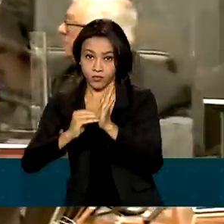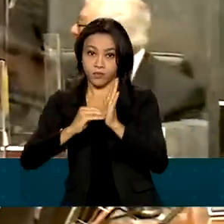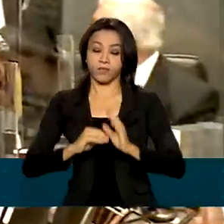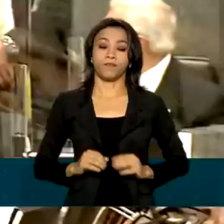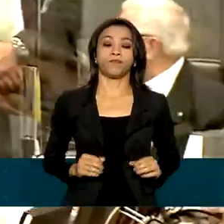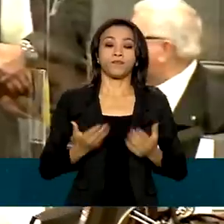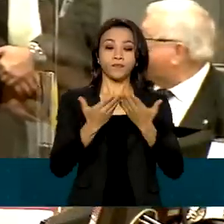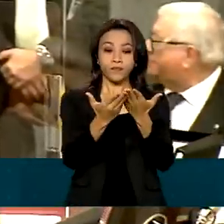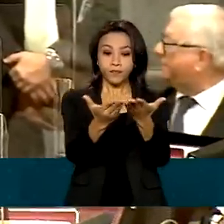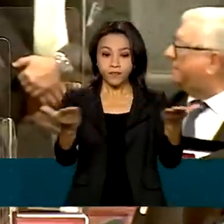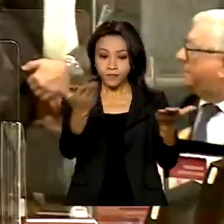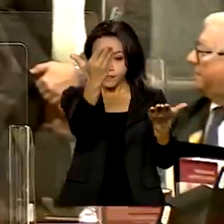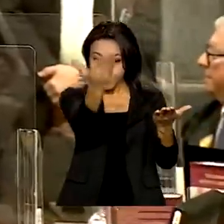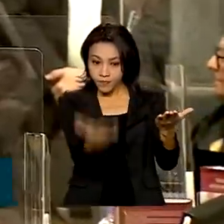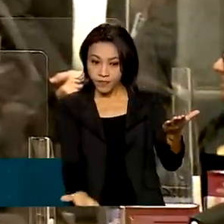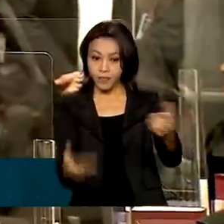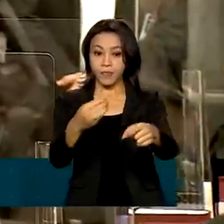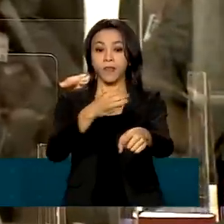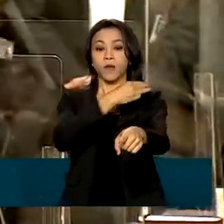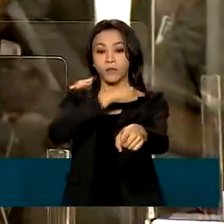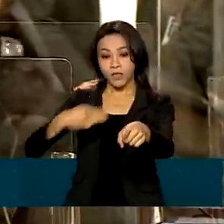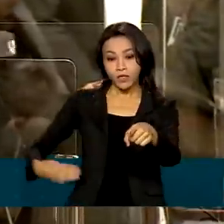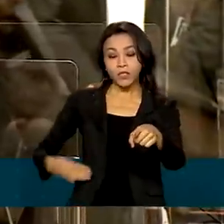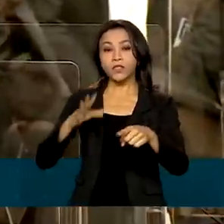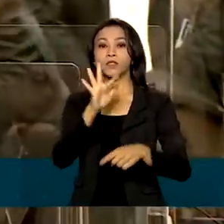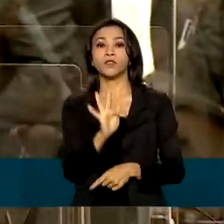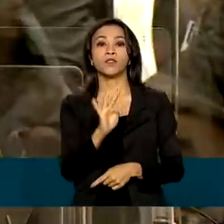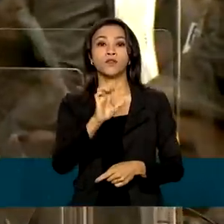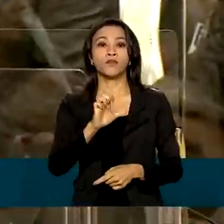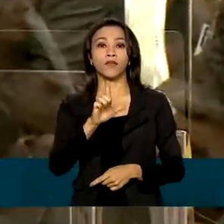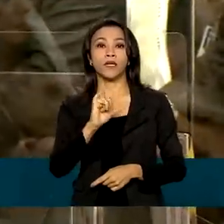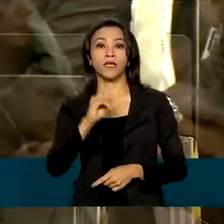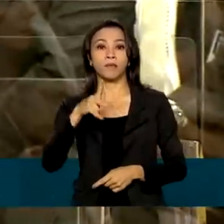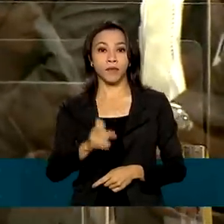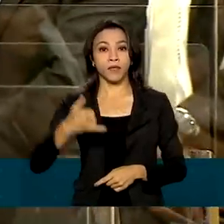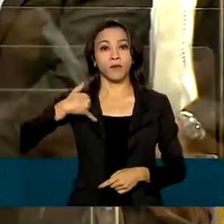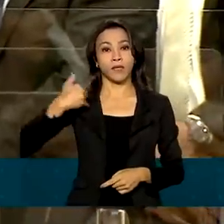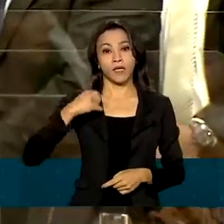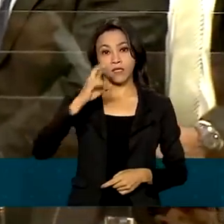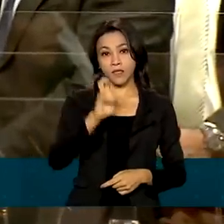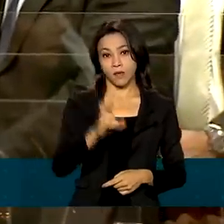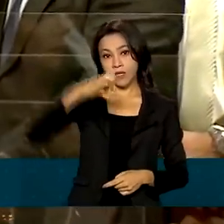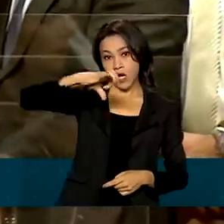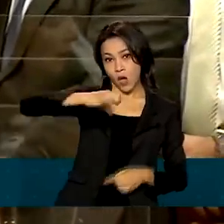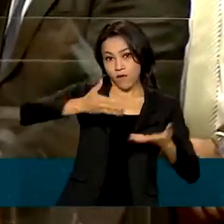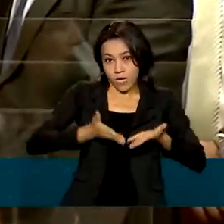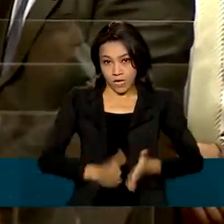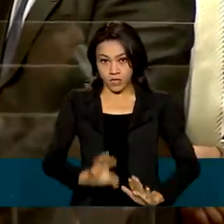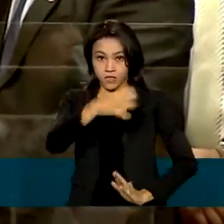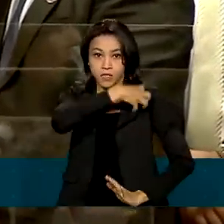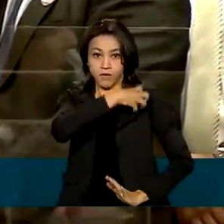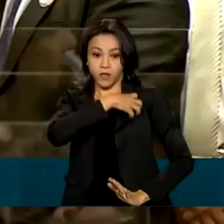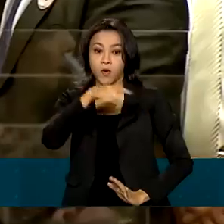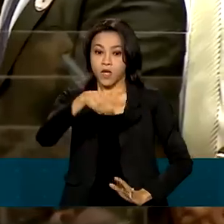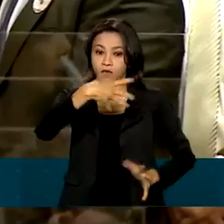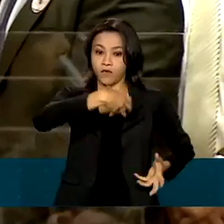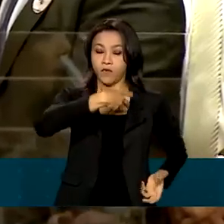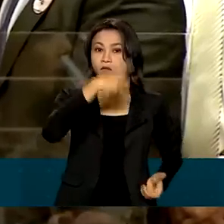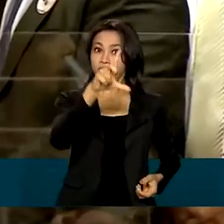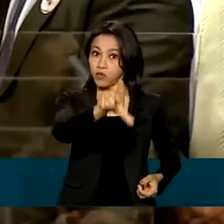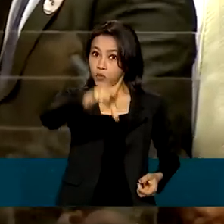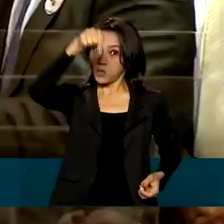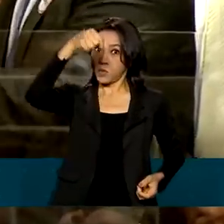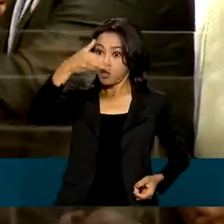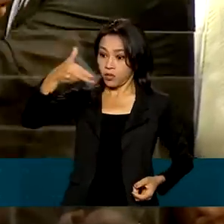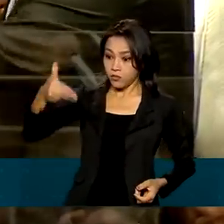ministro do STJ, Luiz Felipe Salomão, de 59 anos, nascido em Salvador, foi empossado como Corregidor Nacional